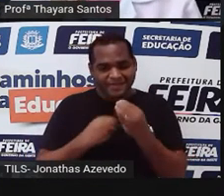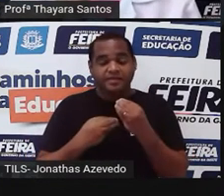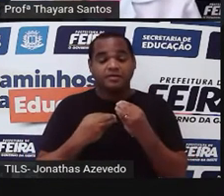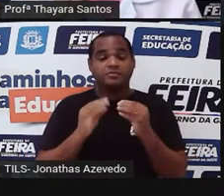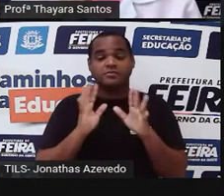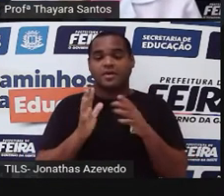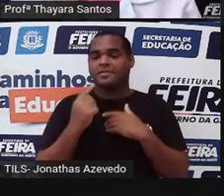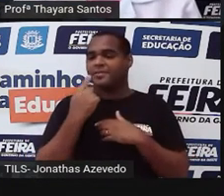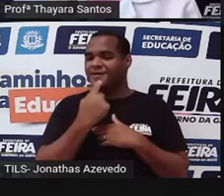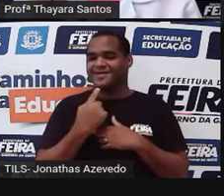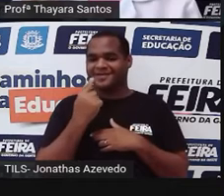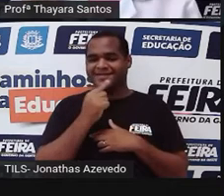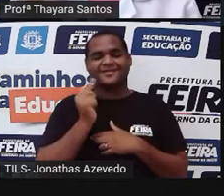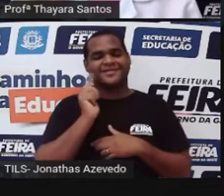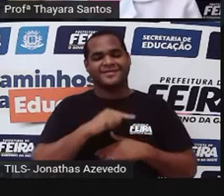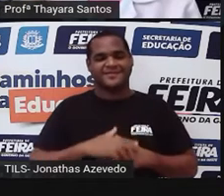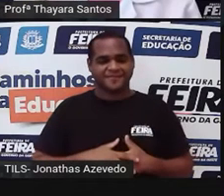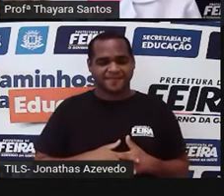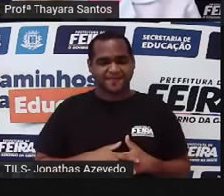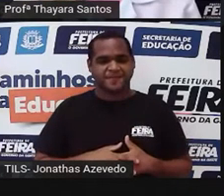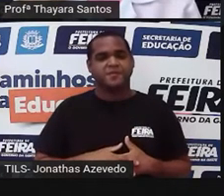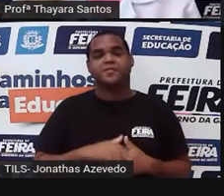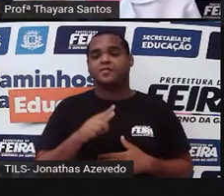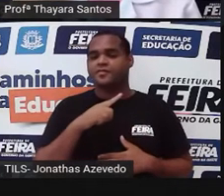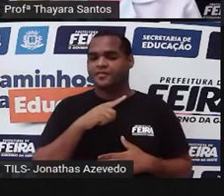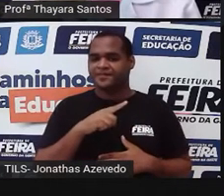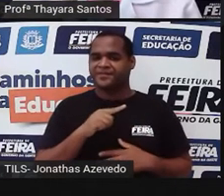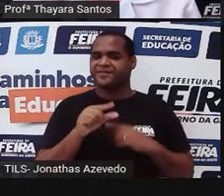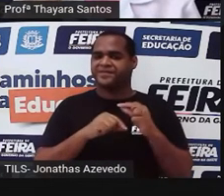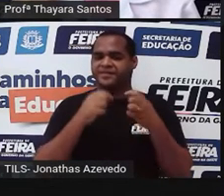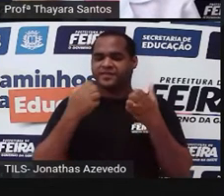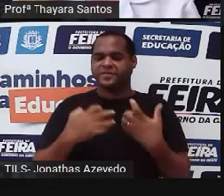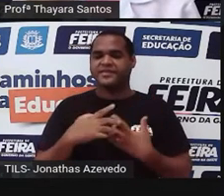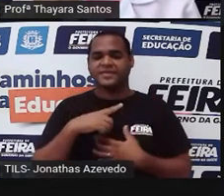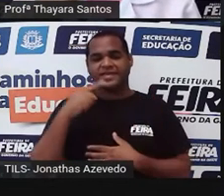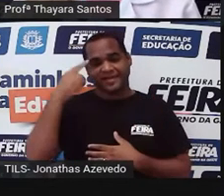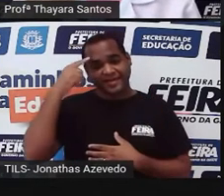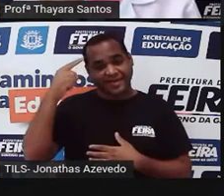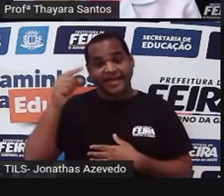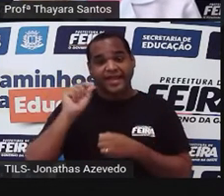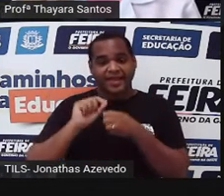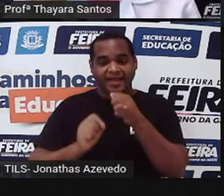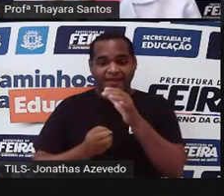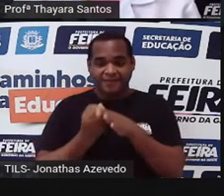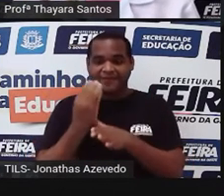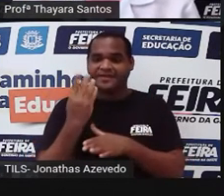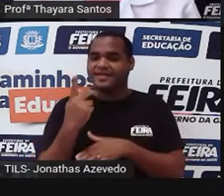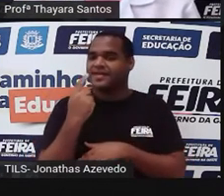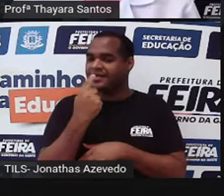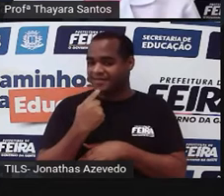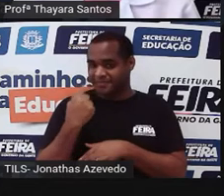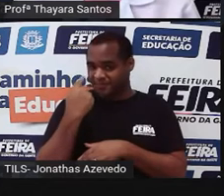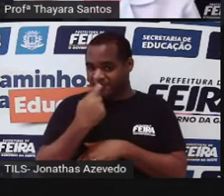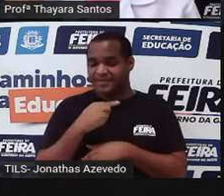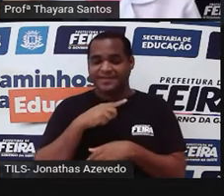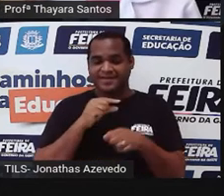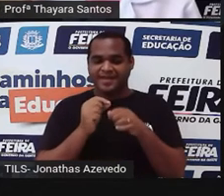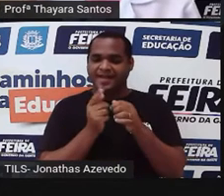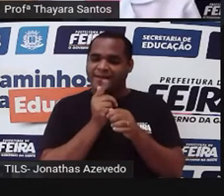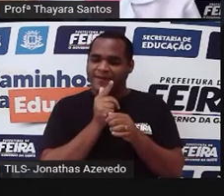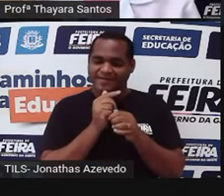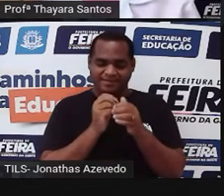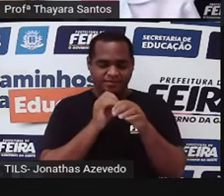na nossa boca mesmo. E além disso, essa saliva que é produzida pelas glândulas salivares que estão na nossa cavidade bucal,